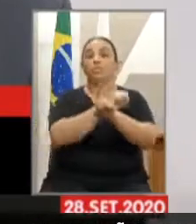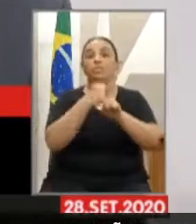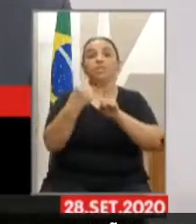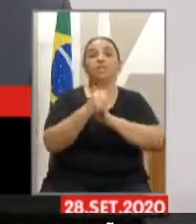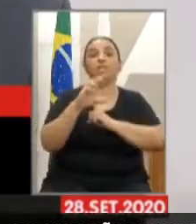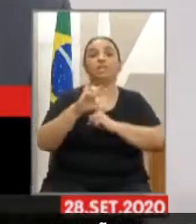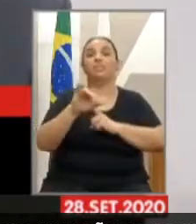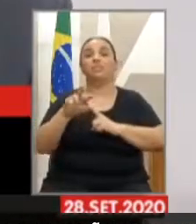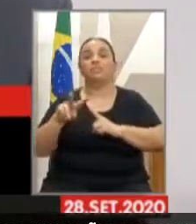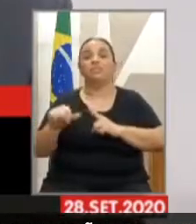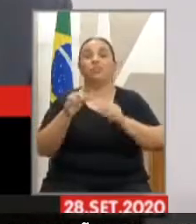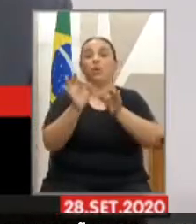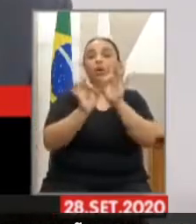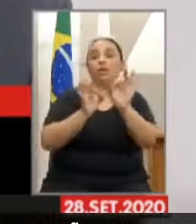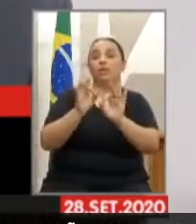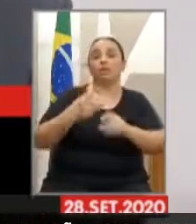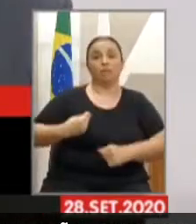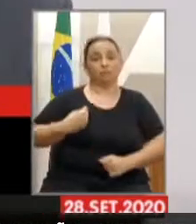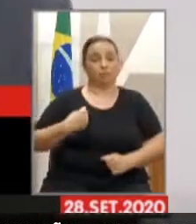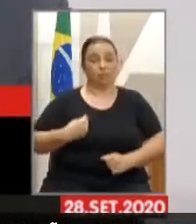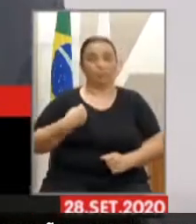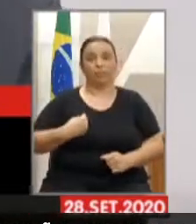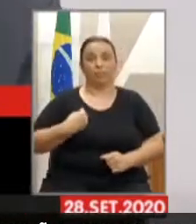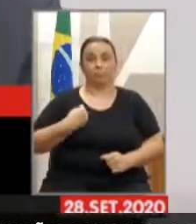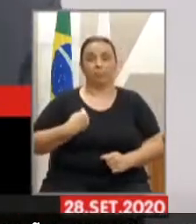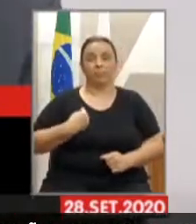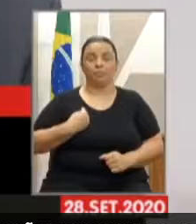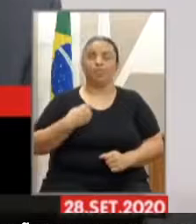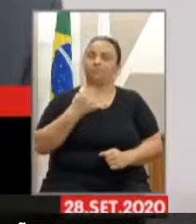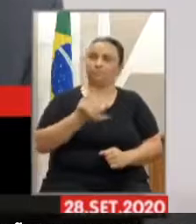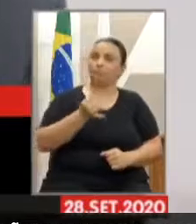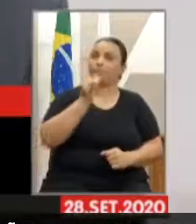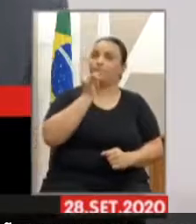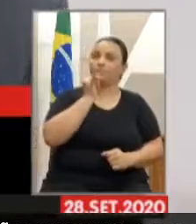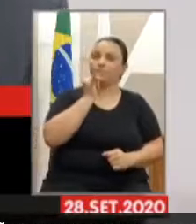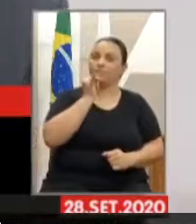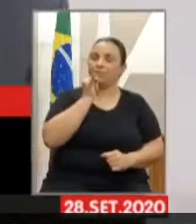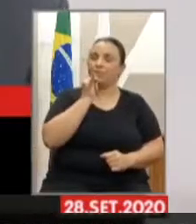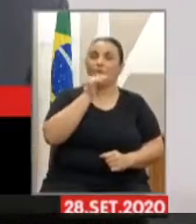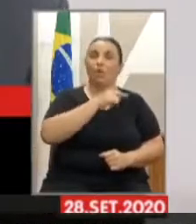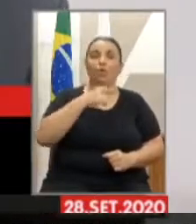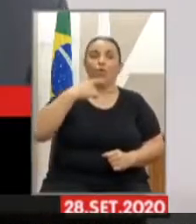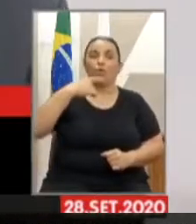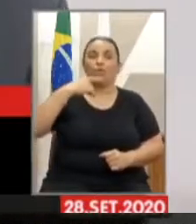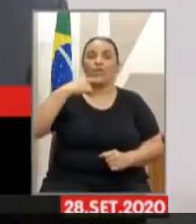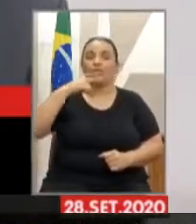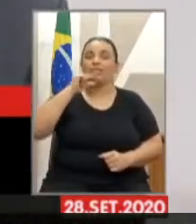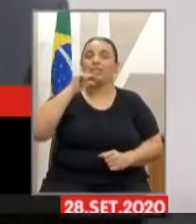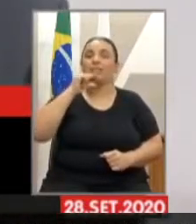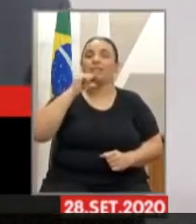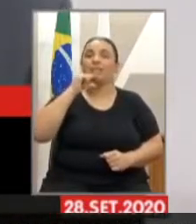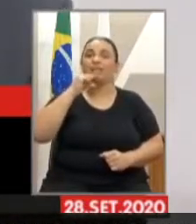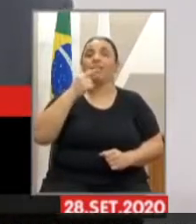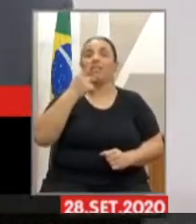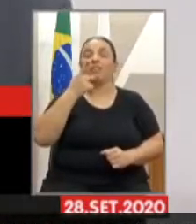participar. Por exemplo, o Denner está aqui falando de uma condição dos surdos.